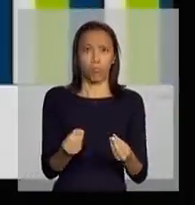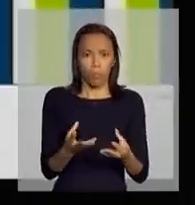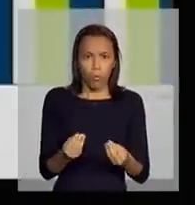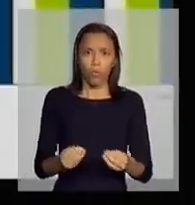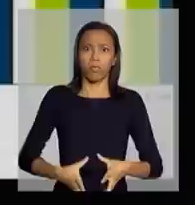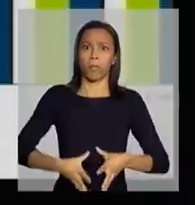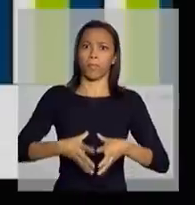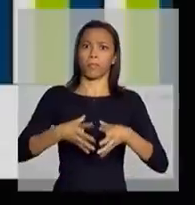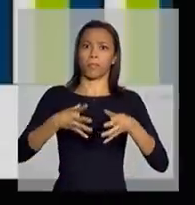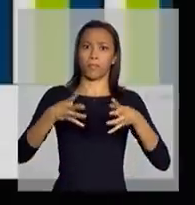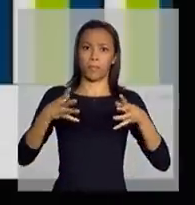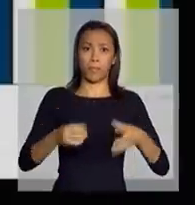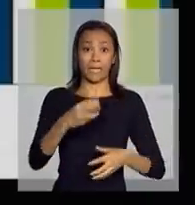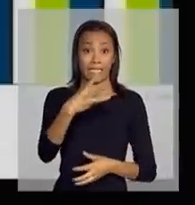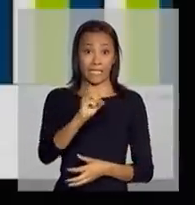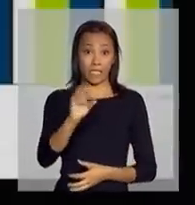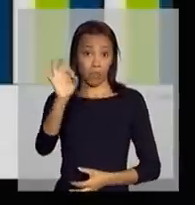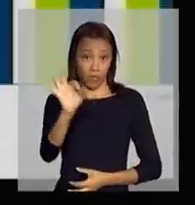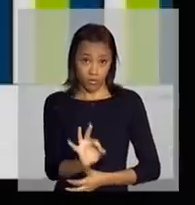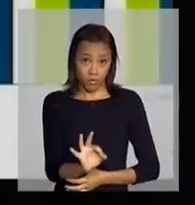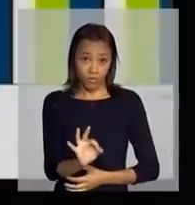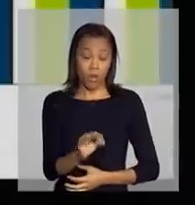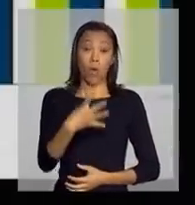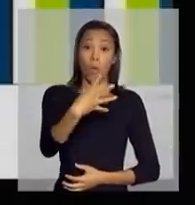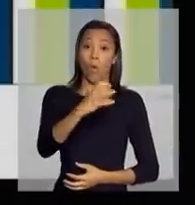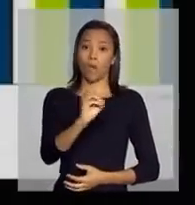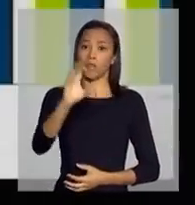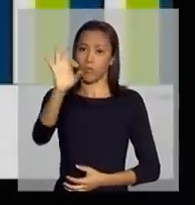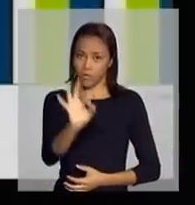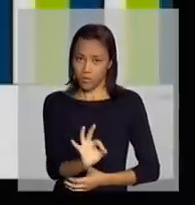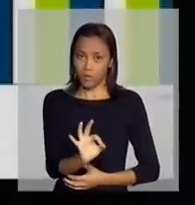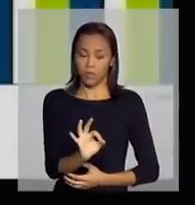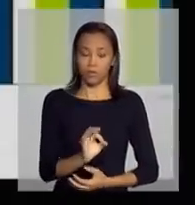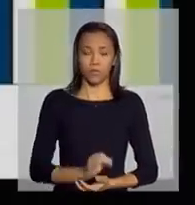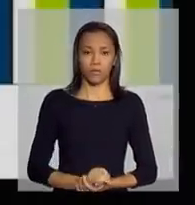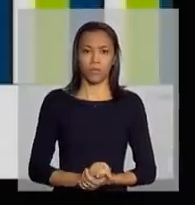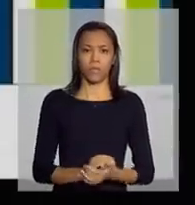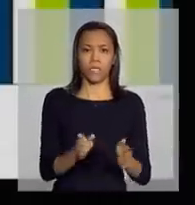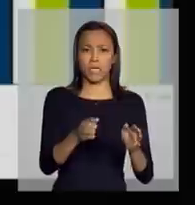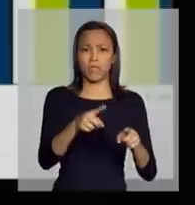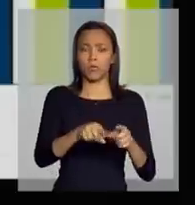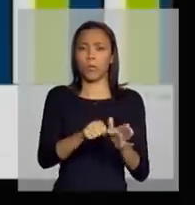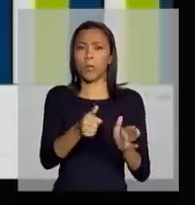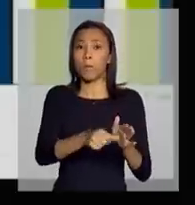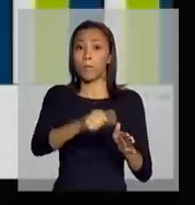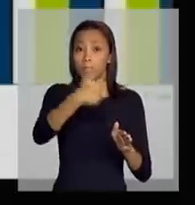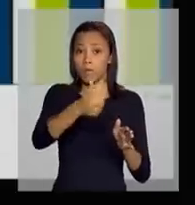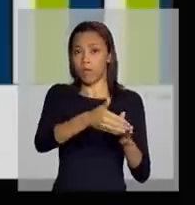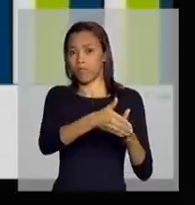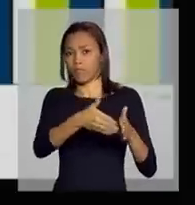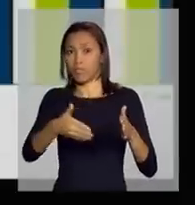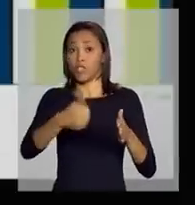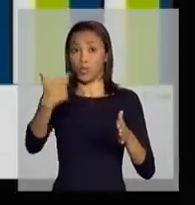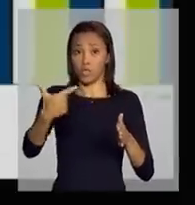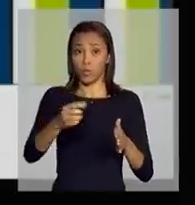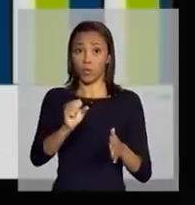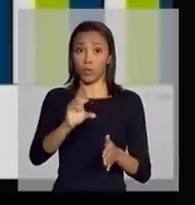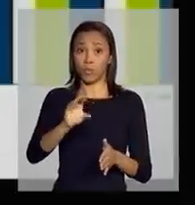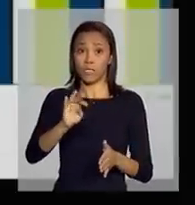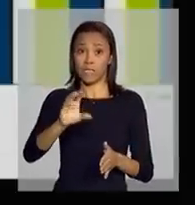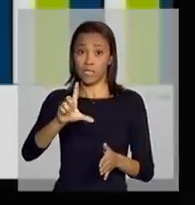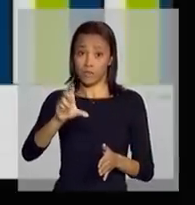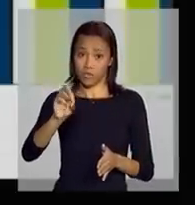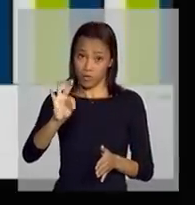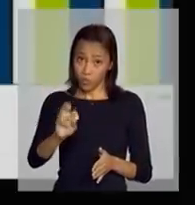expressiva, 30%, aliás, 40% praticamente, entre o primeiro e o segundo ciclo de